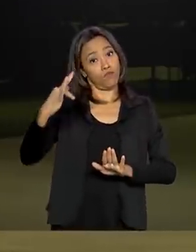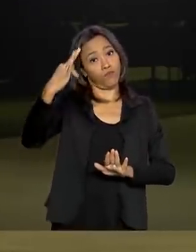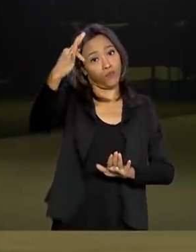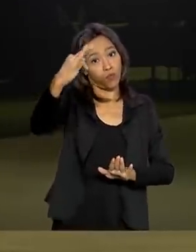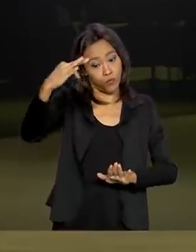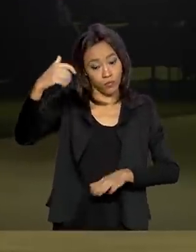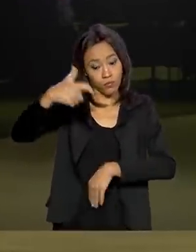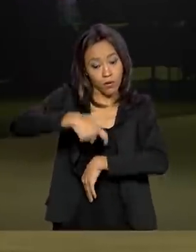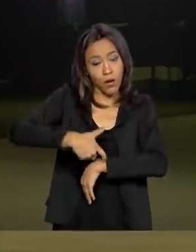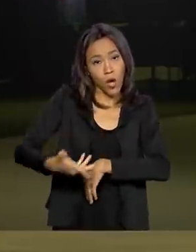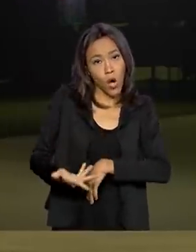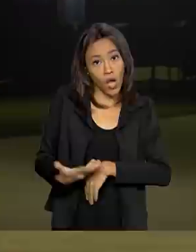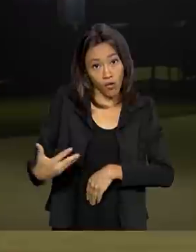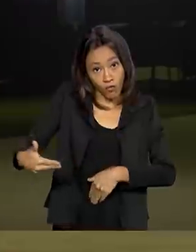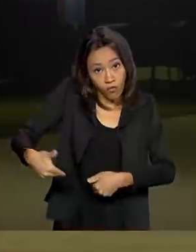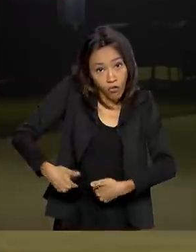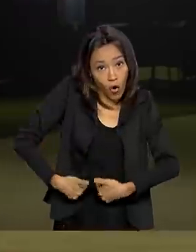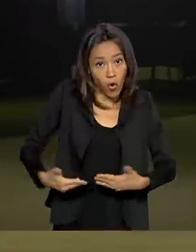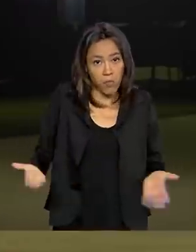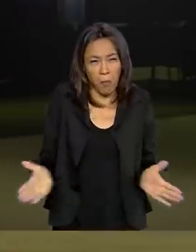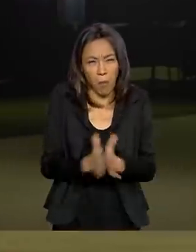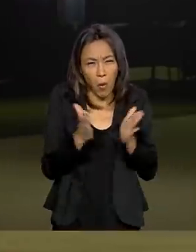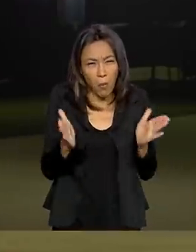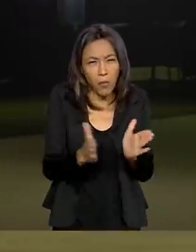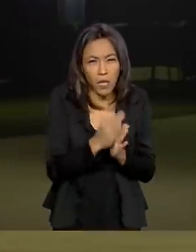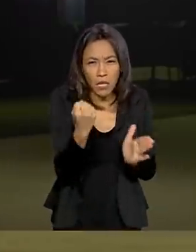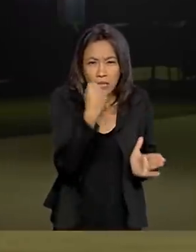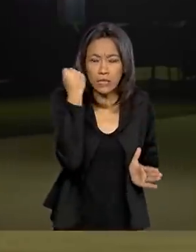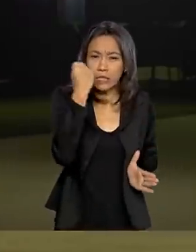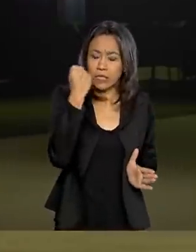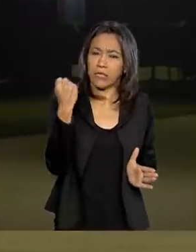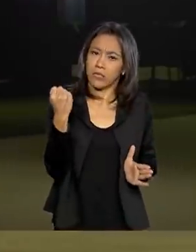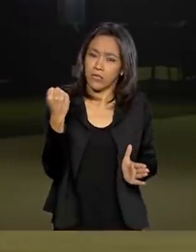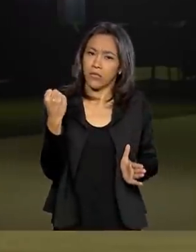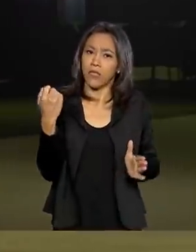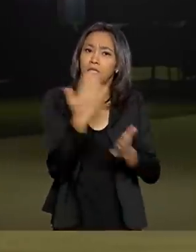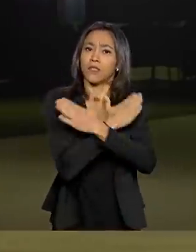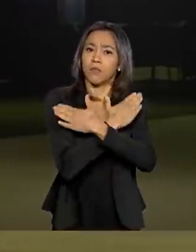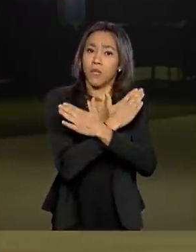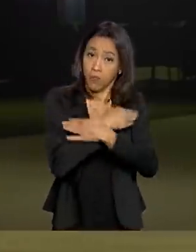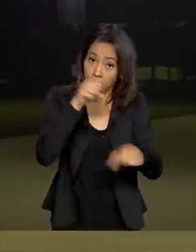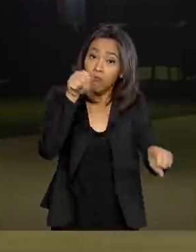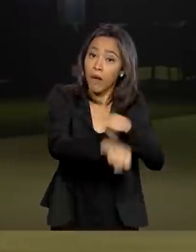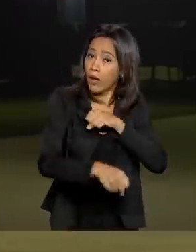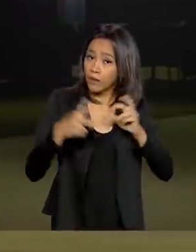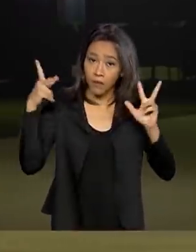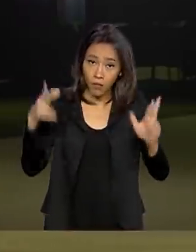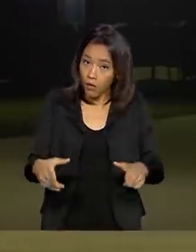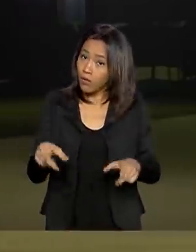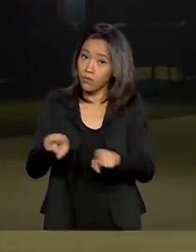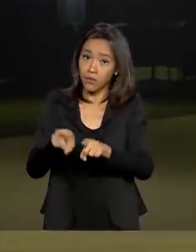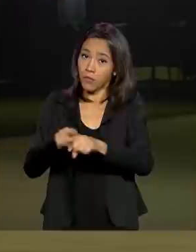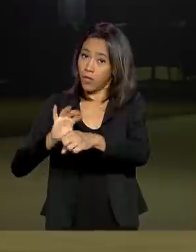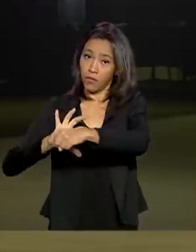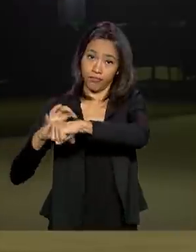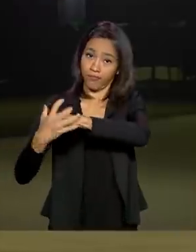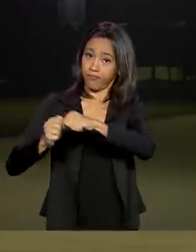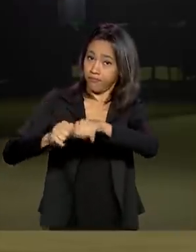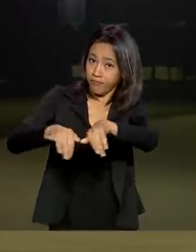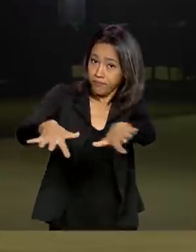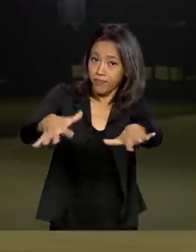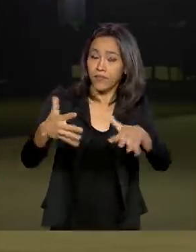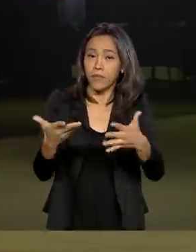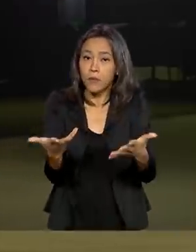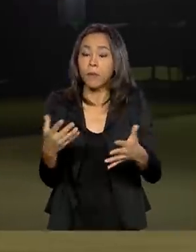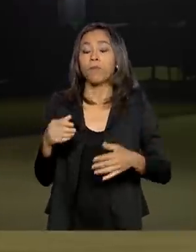porque fome, miséria e desemprego matam tanto ou mais do que a própria epidemia. Então, o presidente